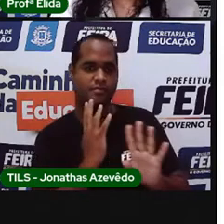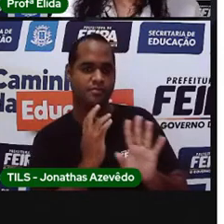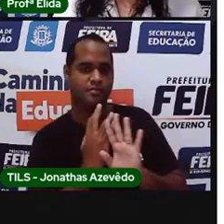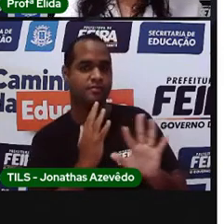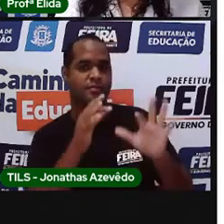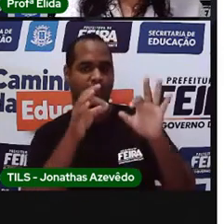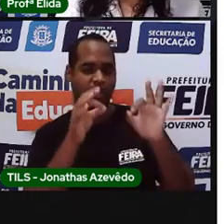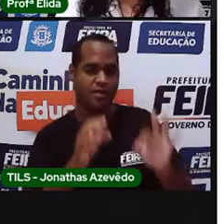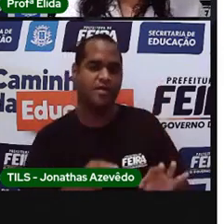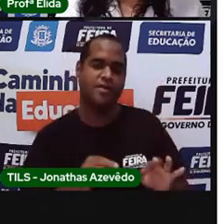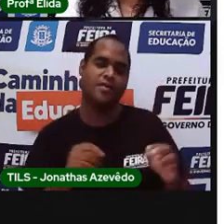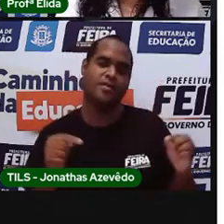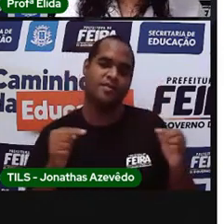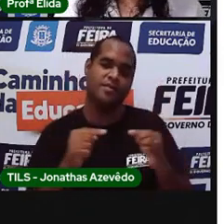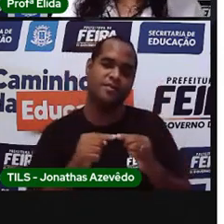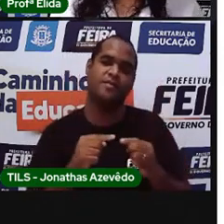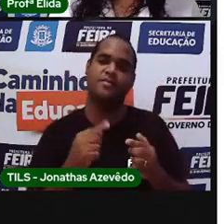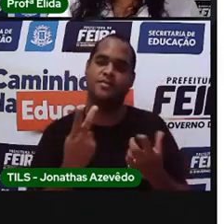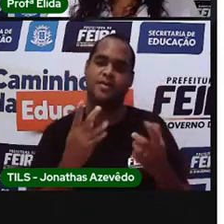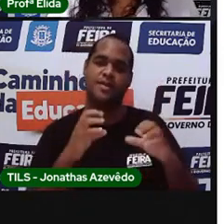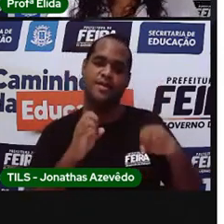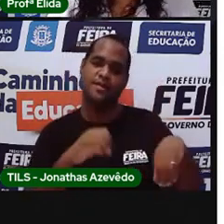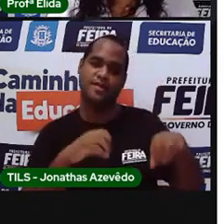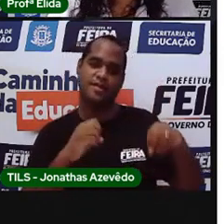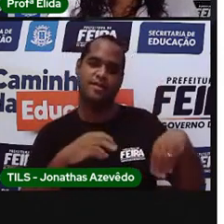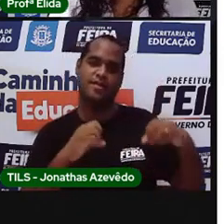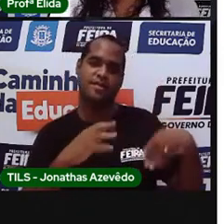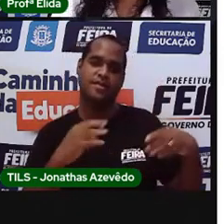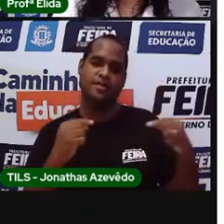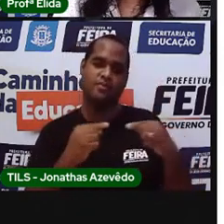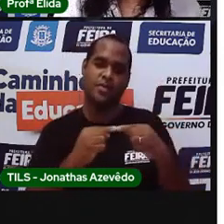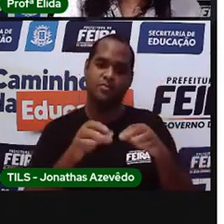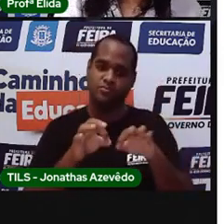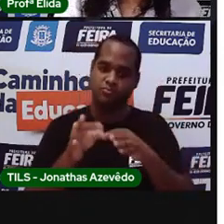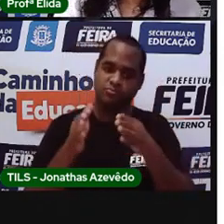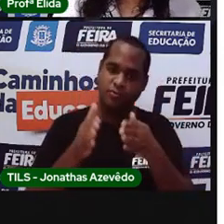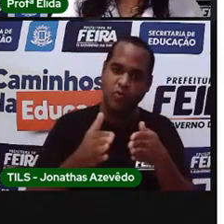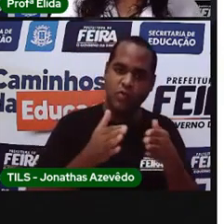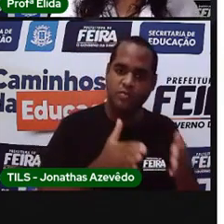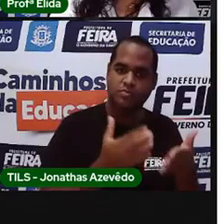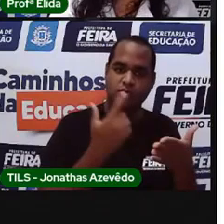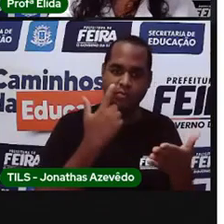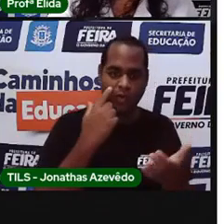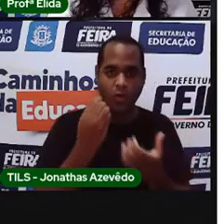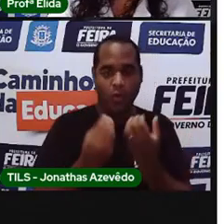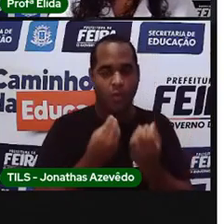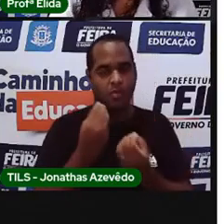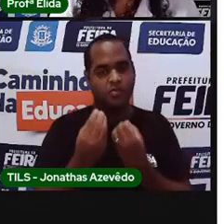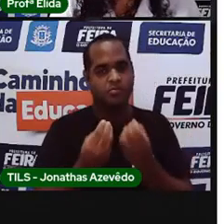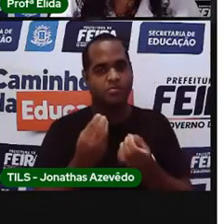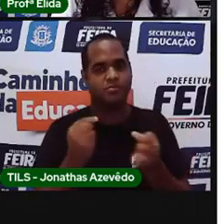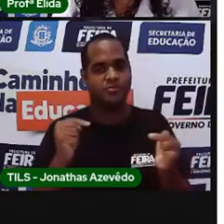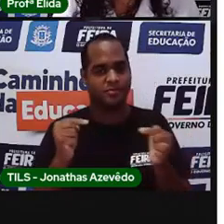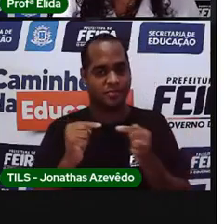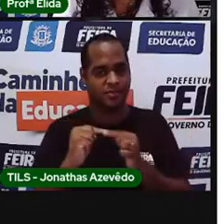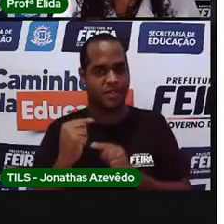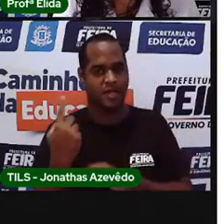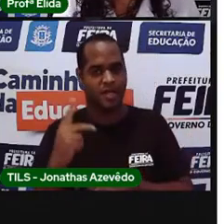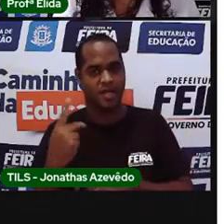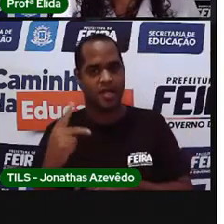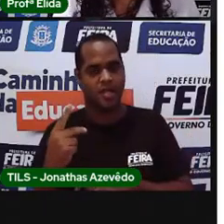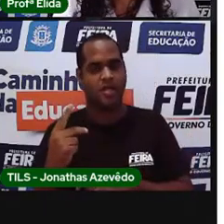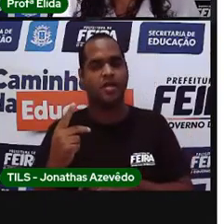são para ensinar a gente a ordem e a posição organizadas em